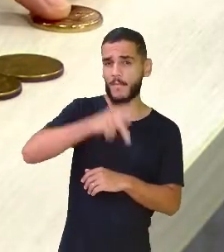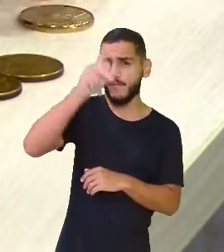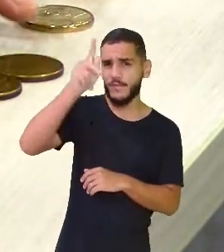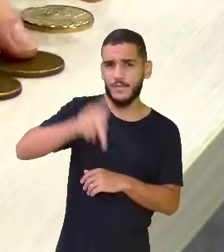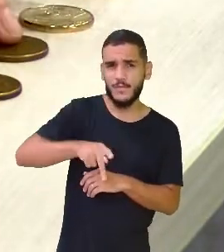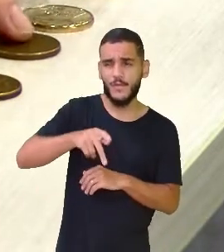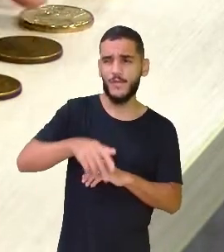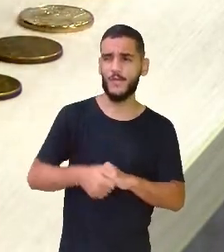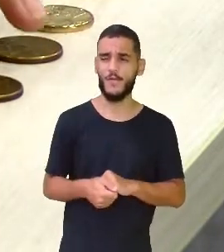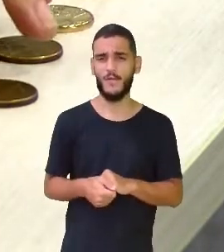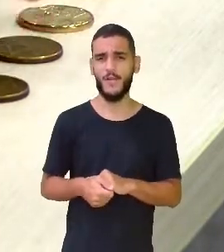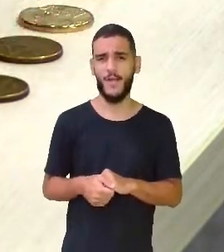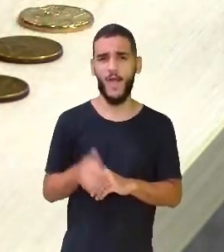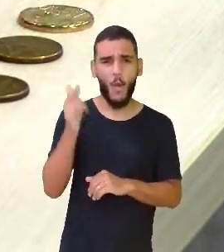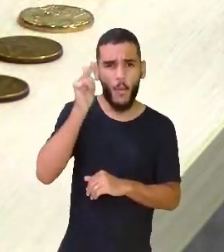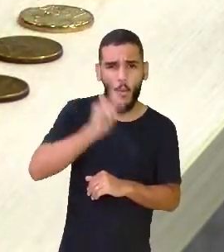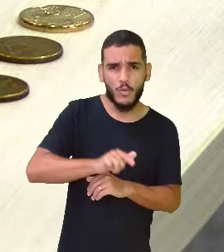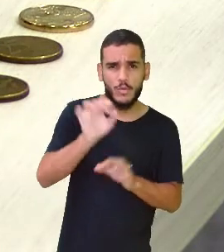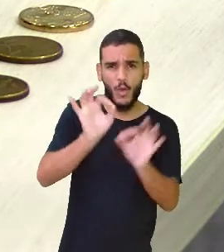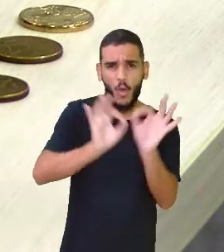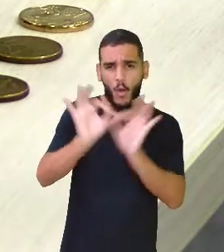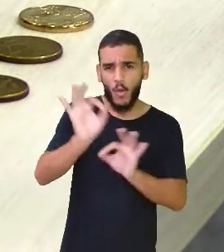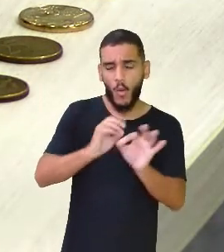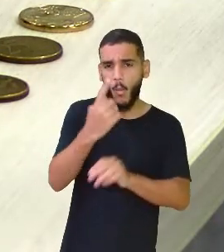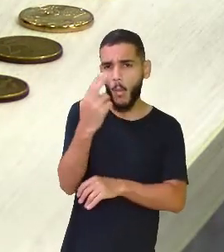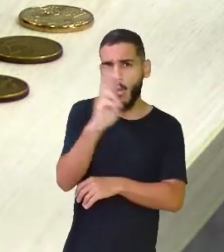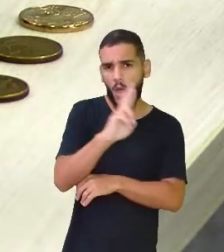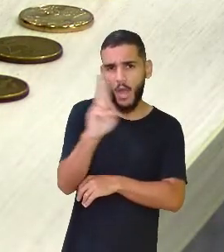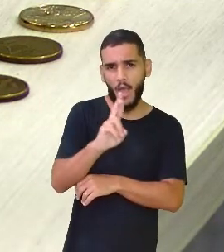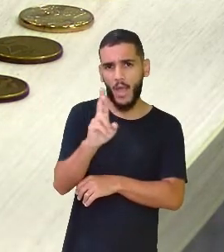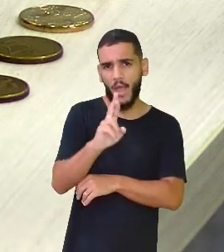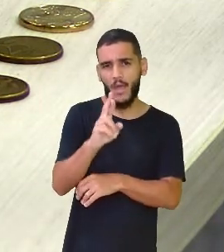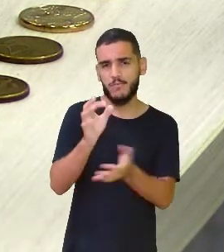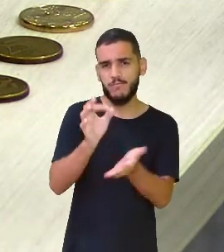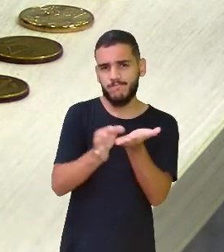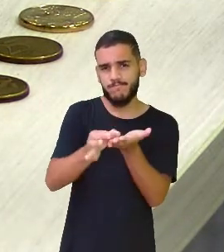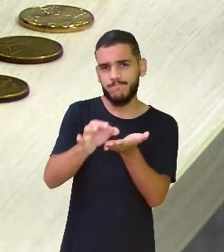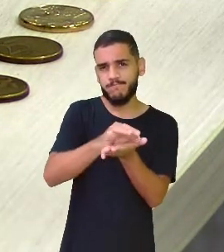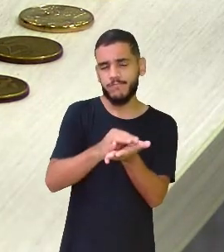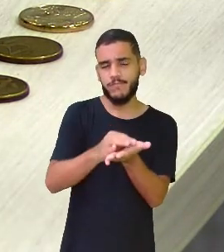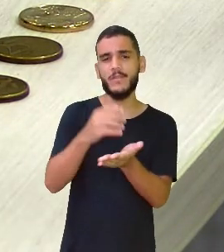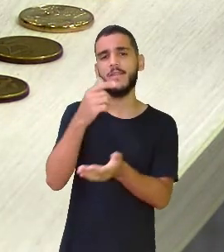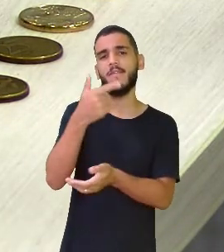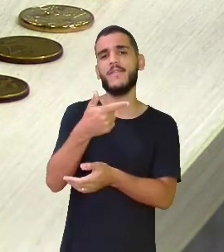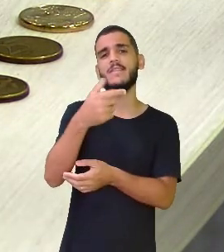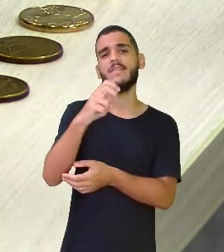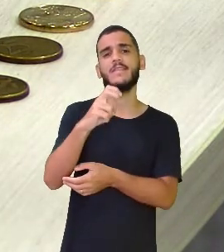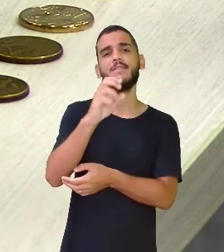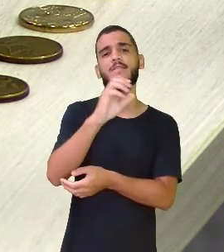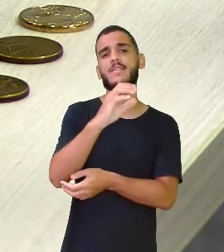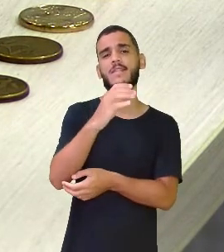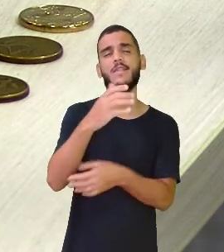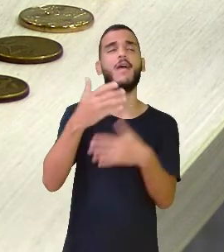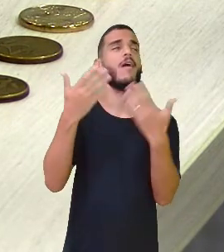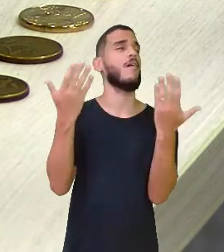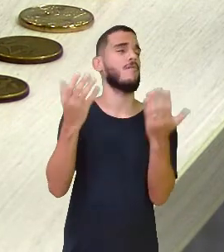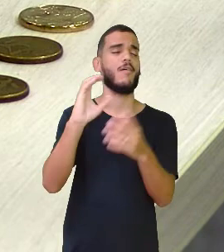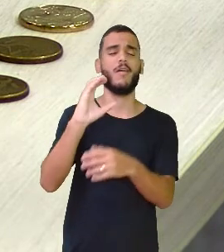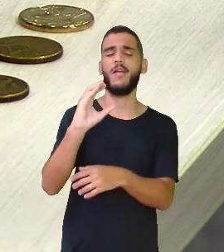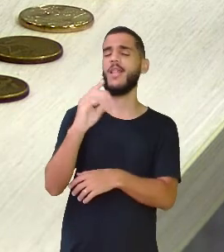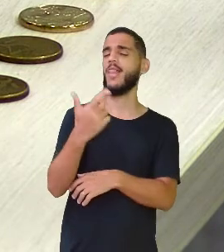Professora. A senhora conseguiu formar um real com moeda de 25. Claro que eu consegui. E é exatamente a